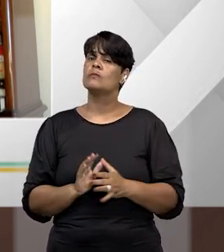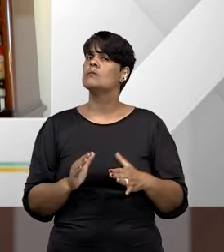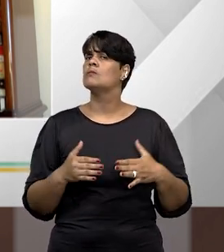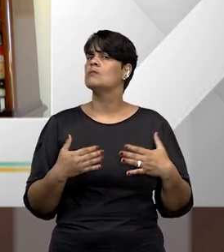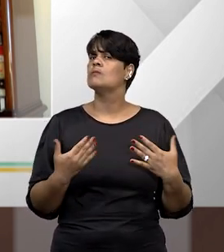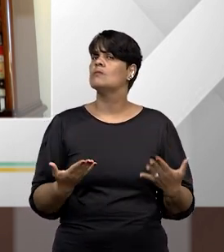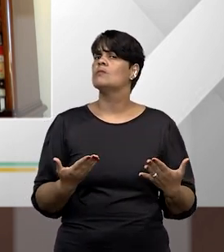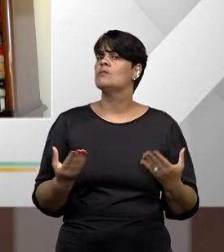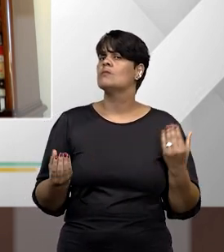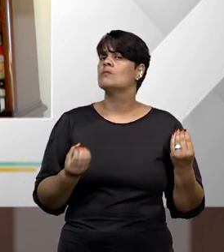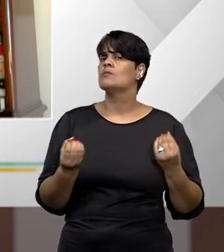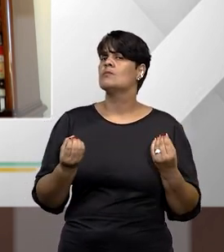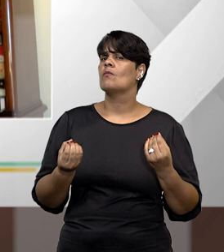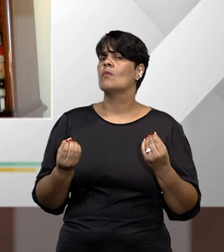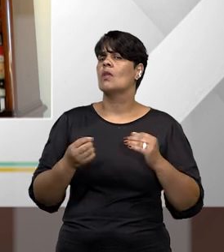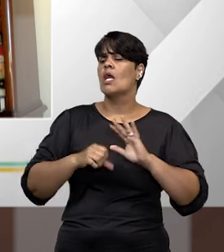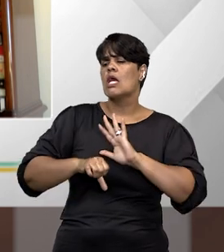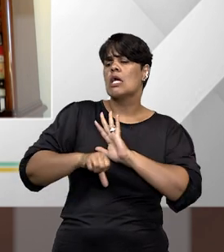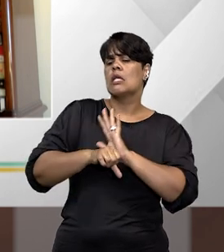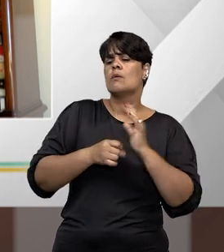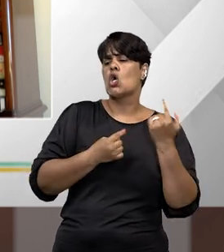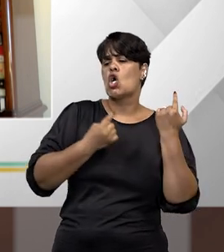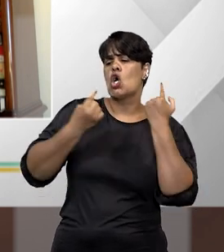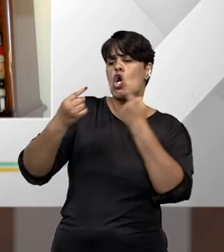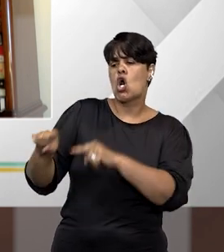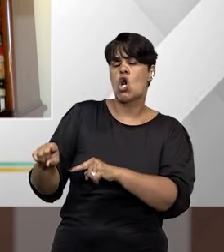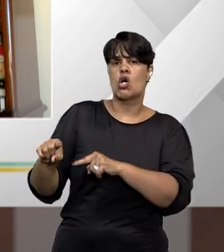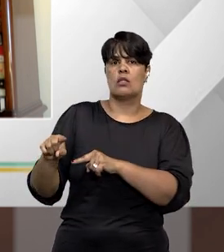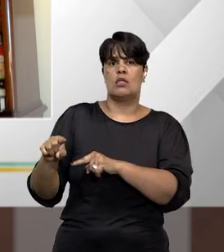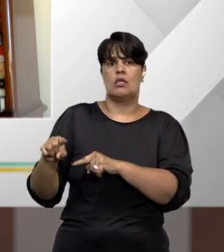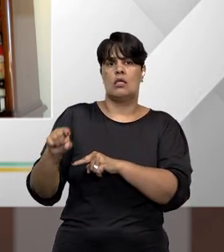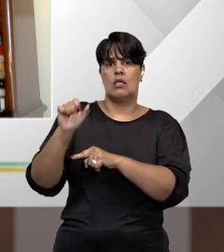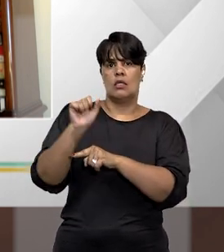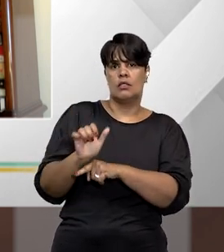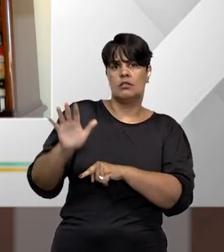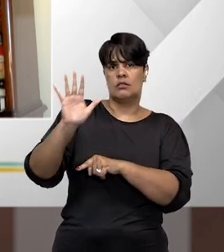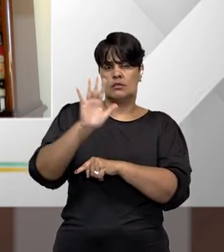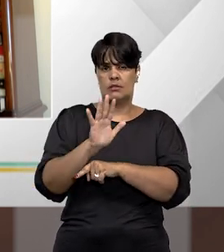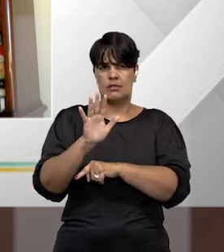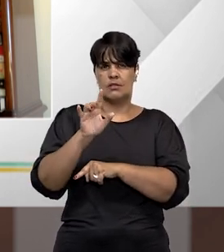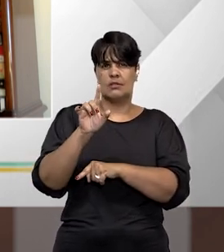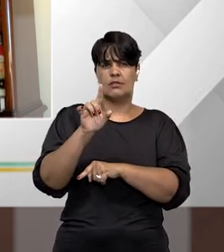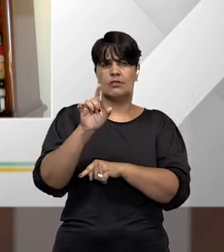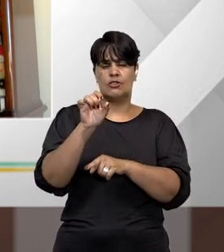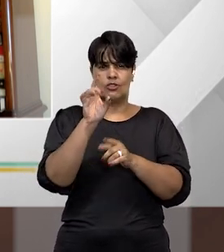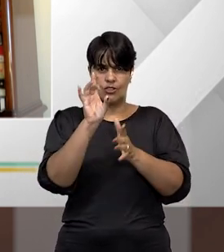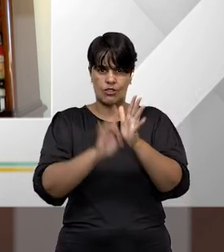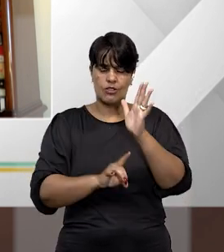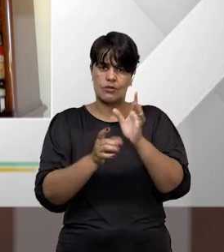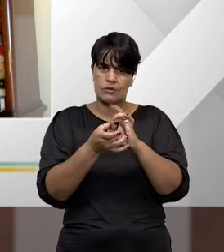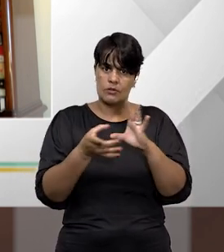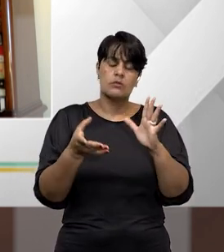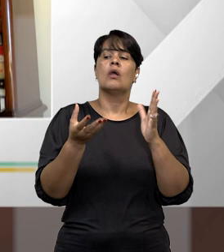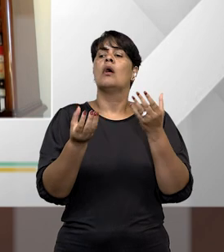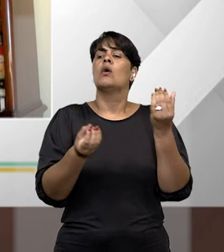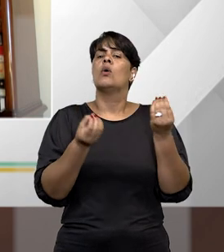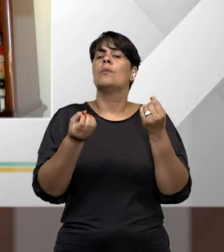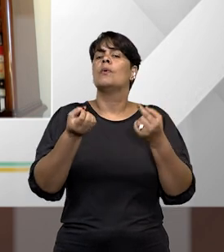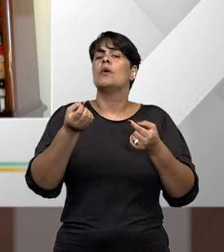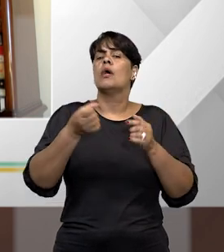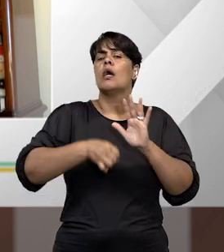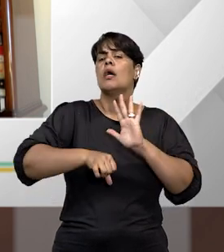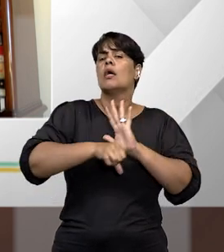democrático de direito? Eles seriam considerados crimes políticos a propósito, quando a gente fala em crime político ainda gera muita discussão.